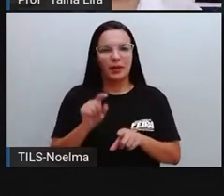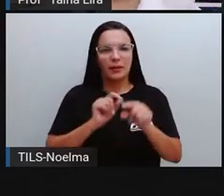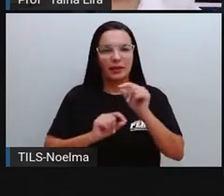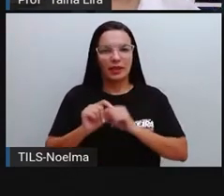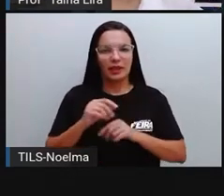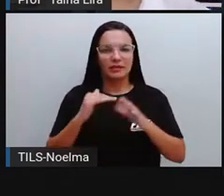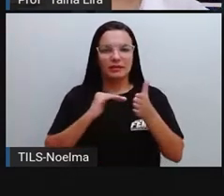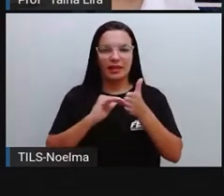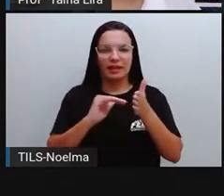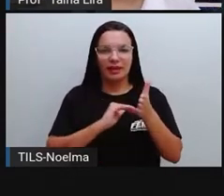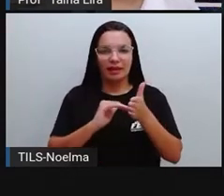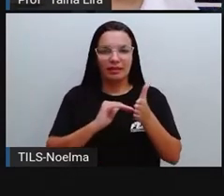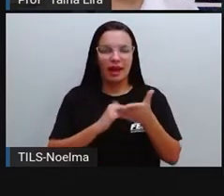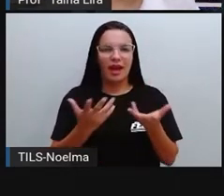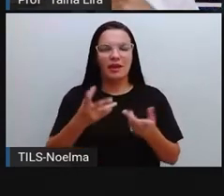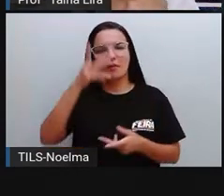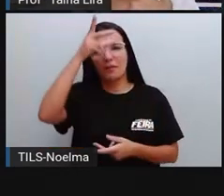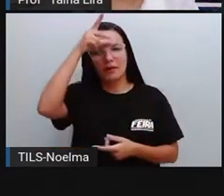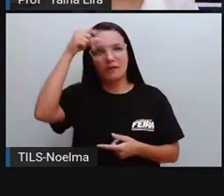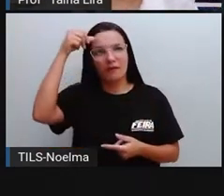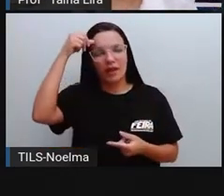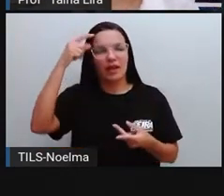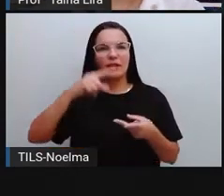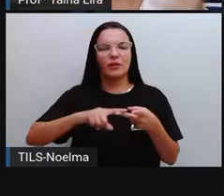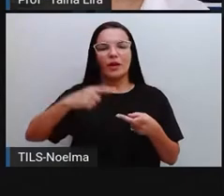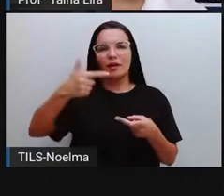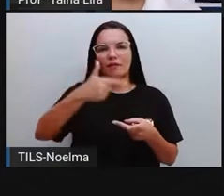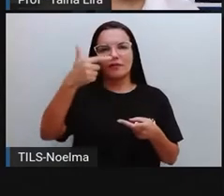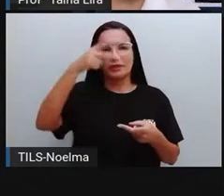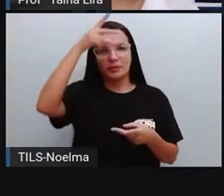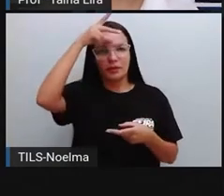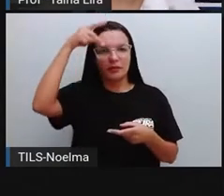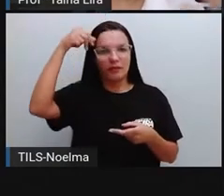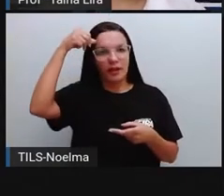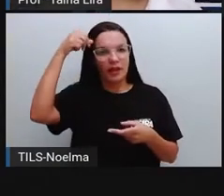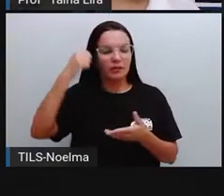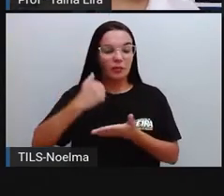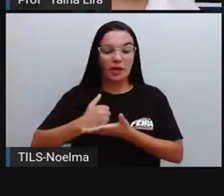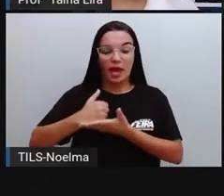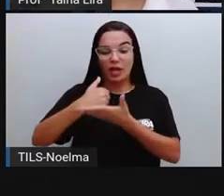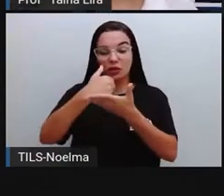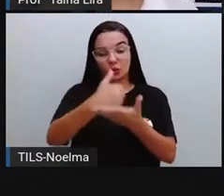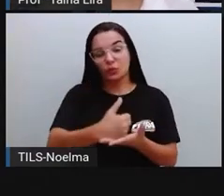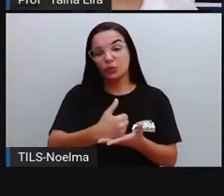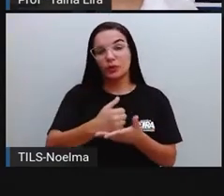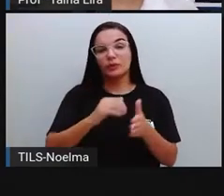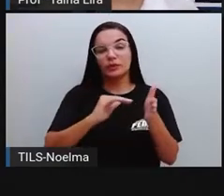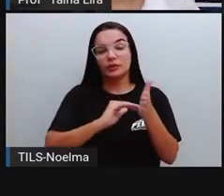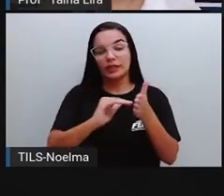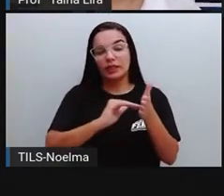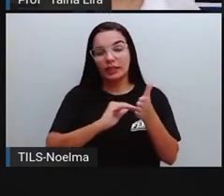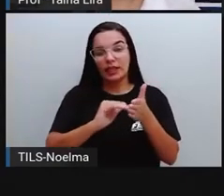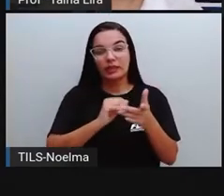secretários, né, que ajudam aí o prefeito e o vice aí a